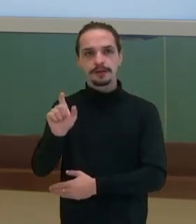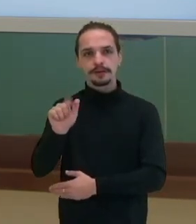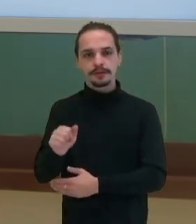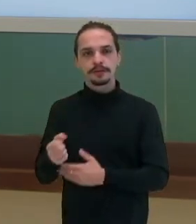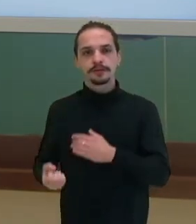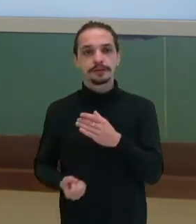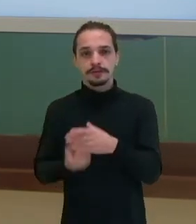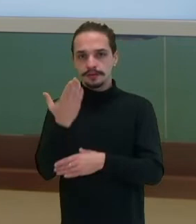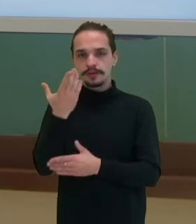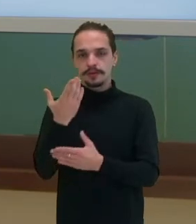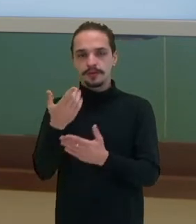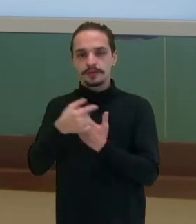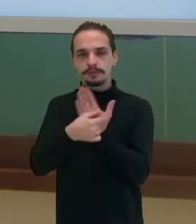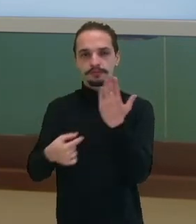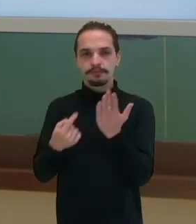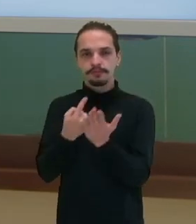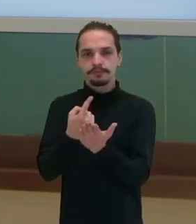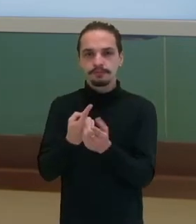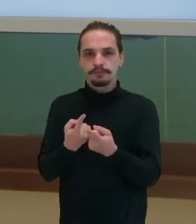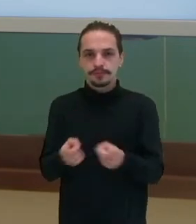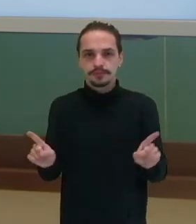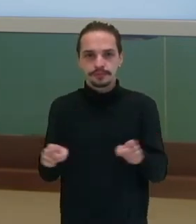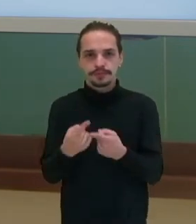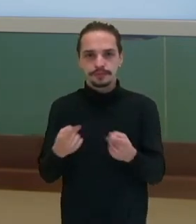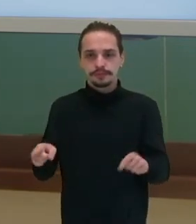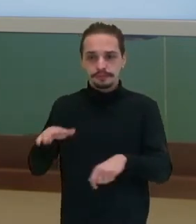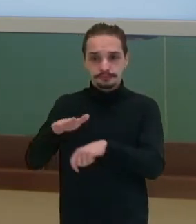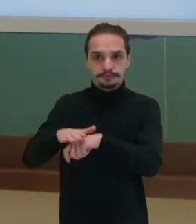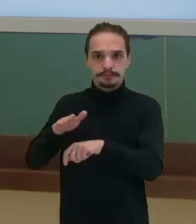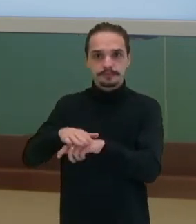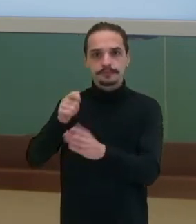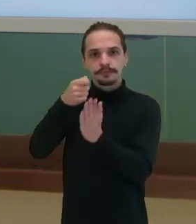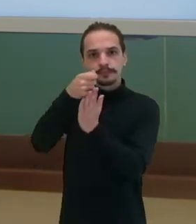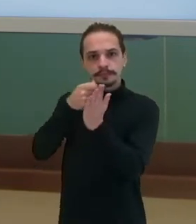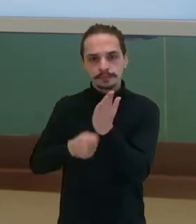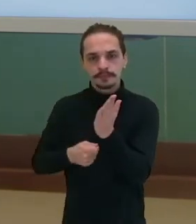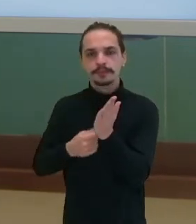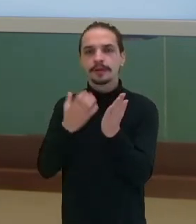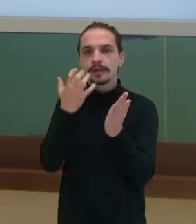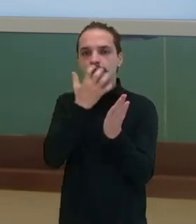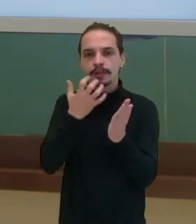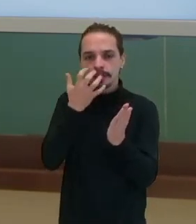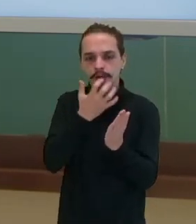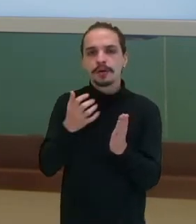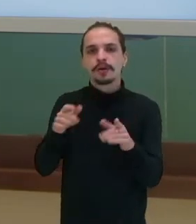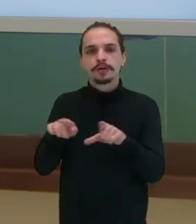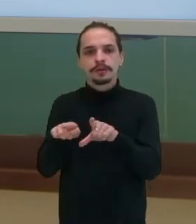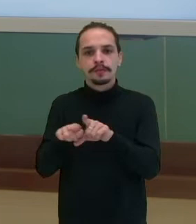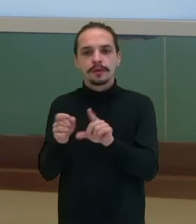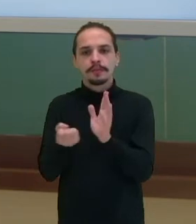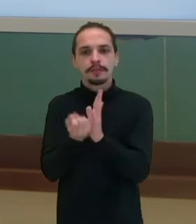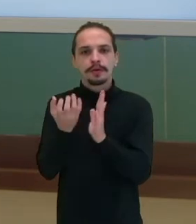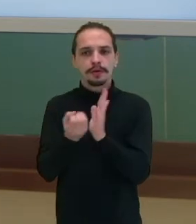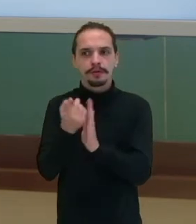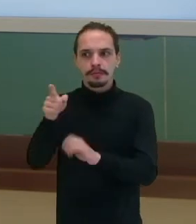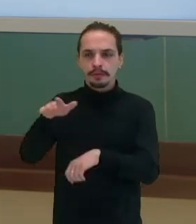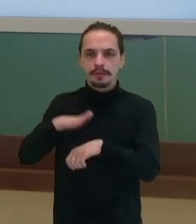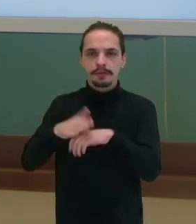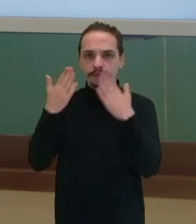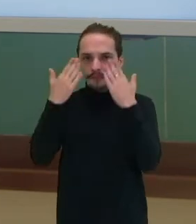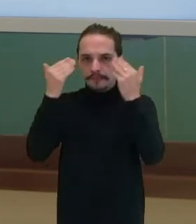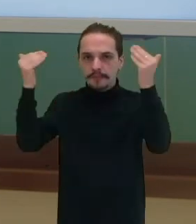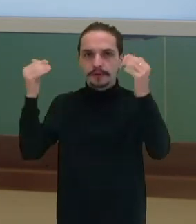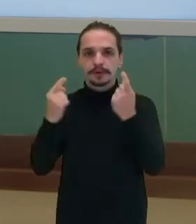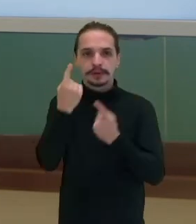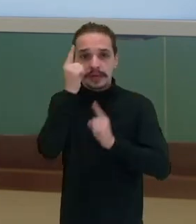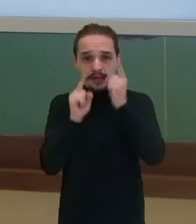canção. Ele foi compositor, cantor e produtor. E é conhecido principalmente por suas marchinhas carnavalescas, mas também